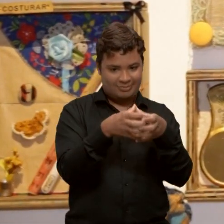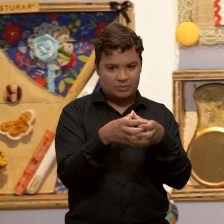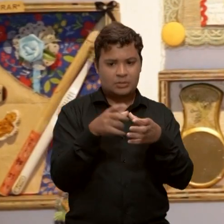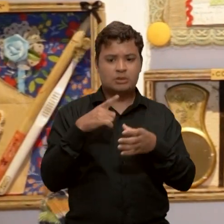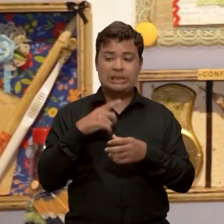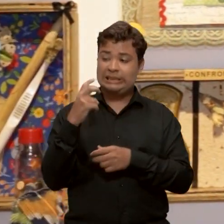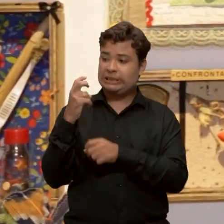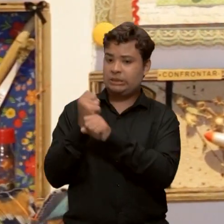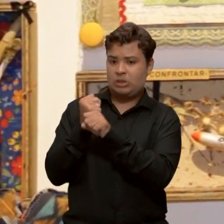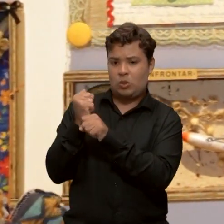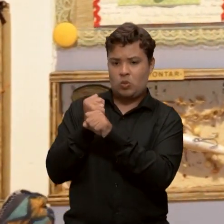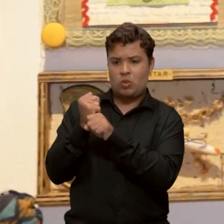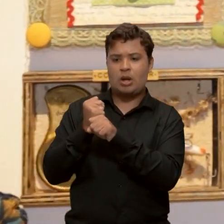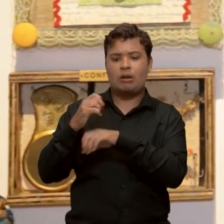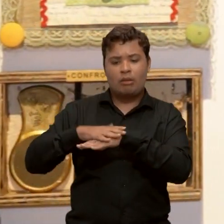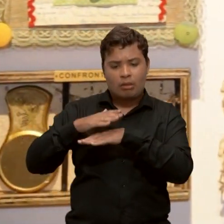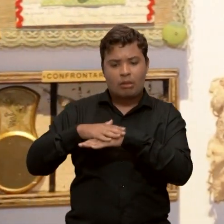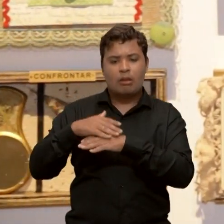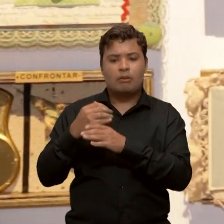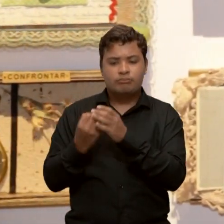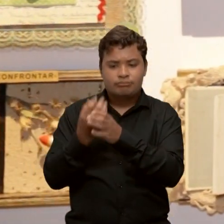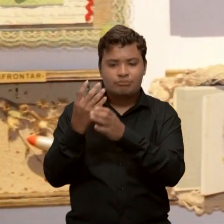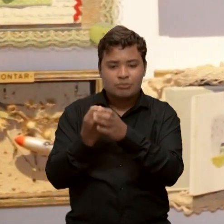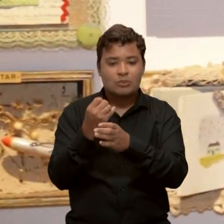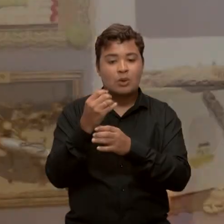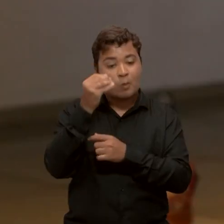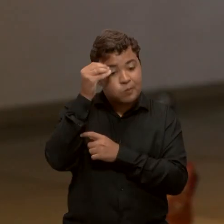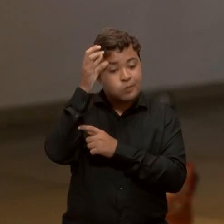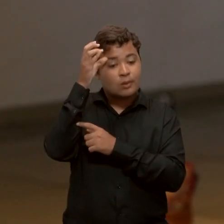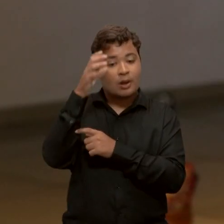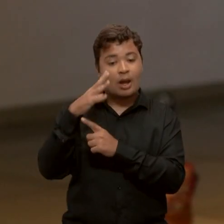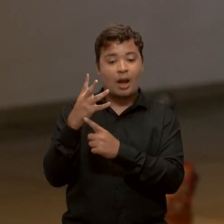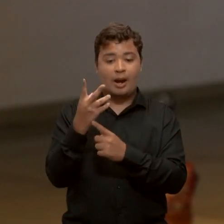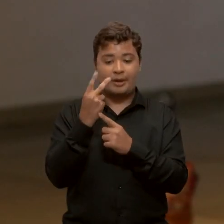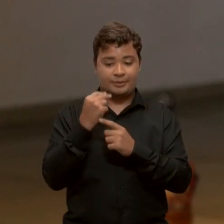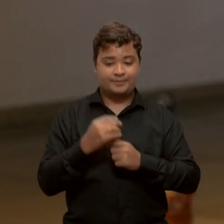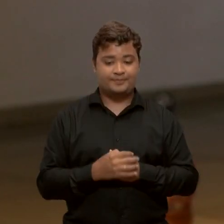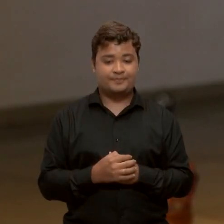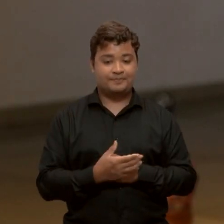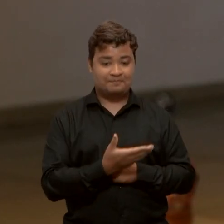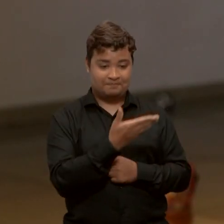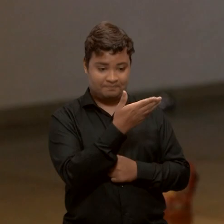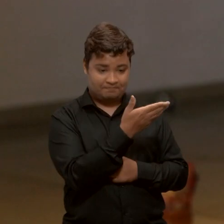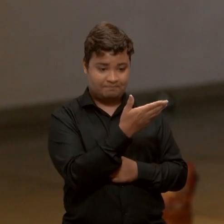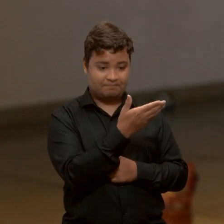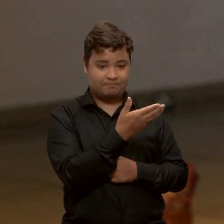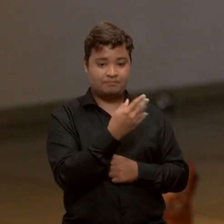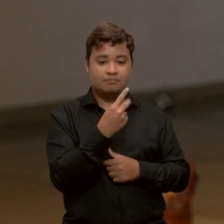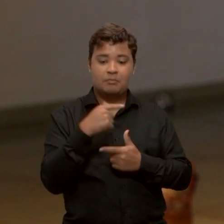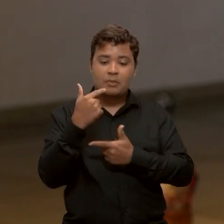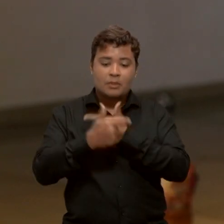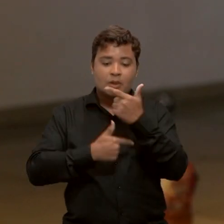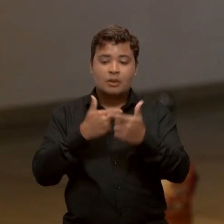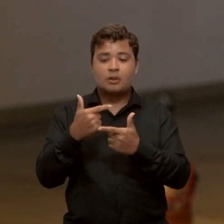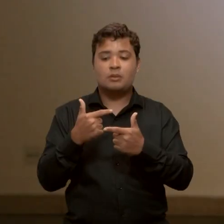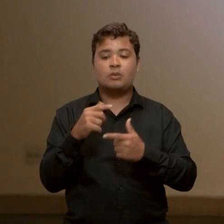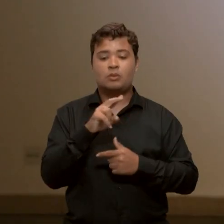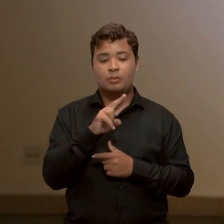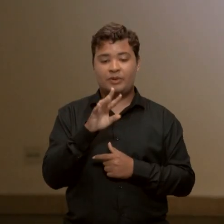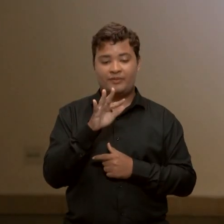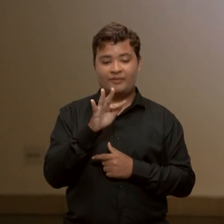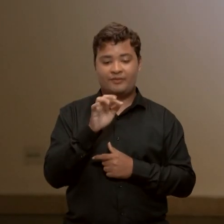cinco anos de produção de conhecimento artístico. Esse é o trabalho de Chica, feitio de corações.